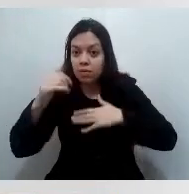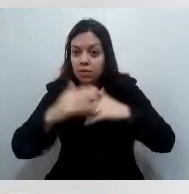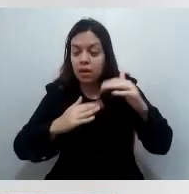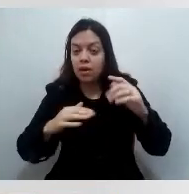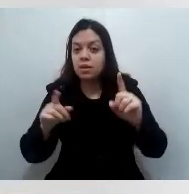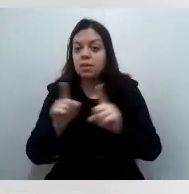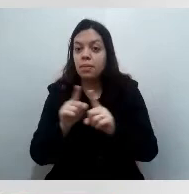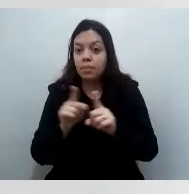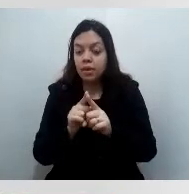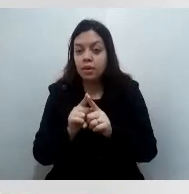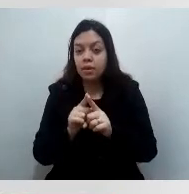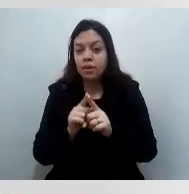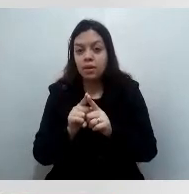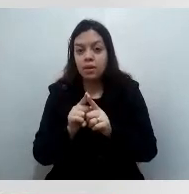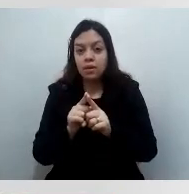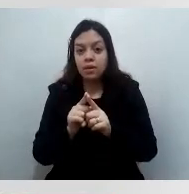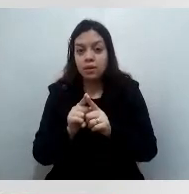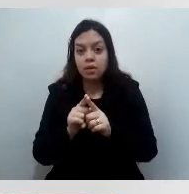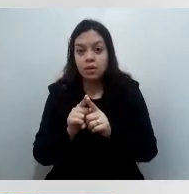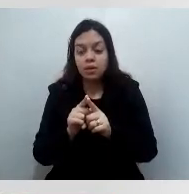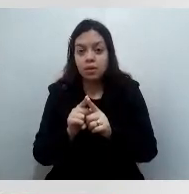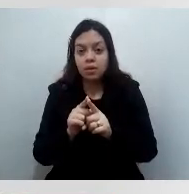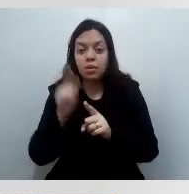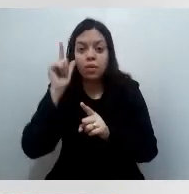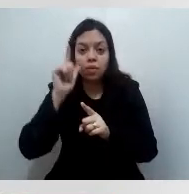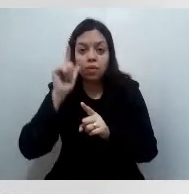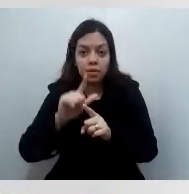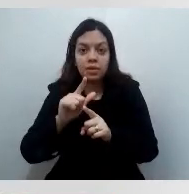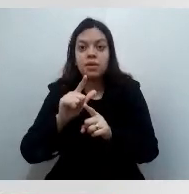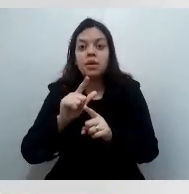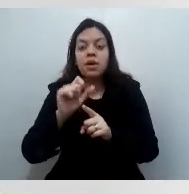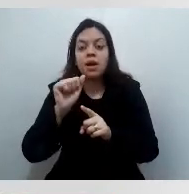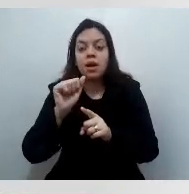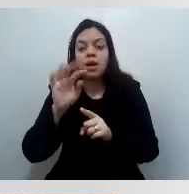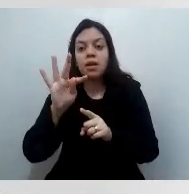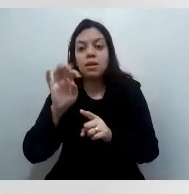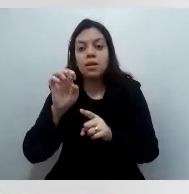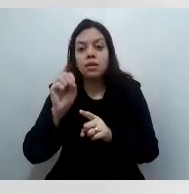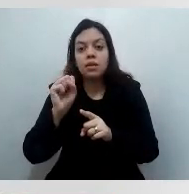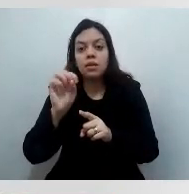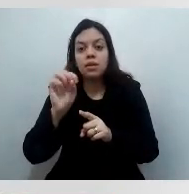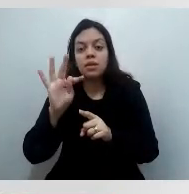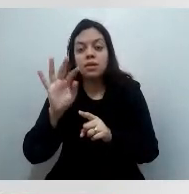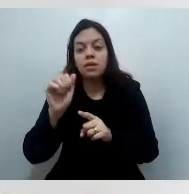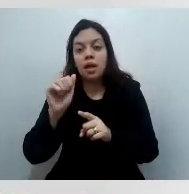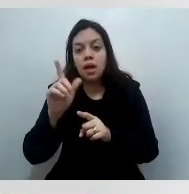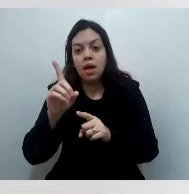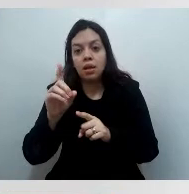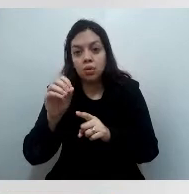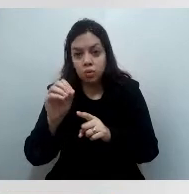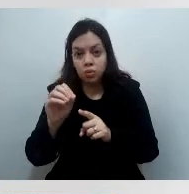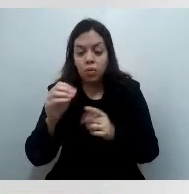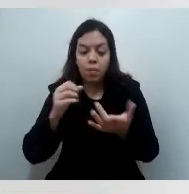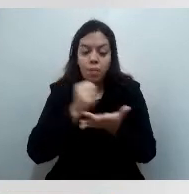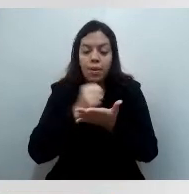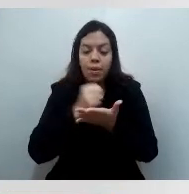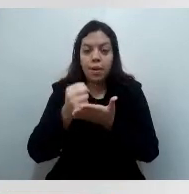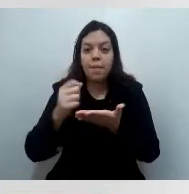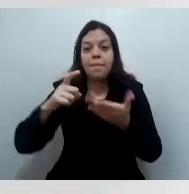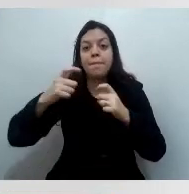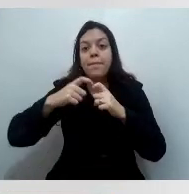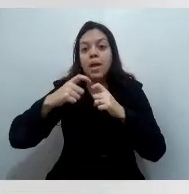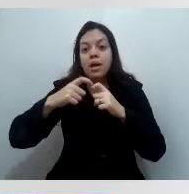a sua confirmação, o seu atestado médico, o seu exame, que comprove a sua comorbidade.